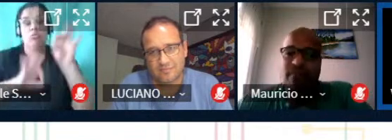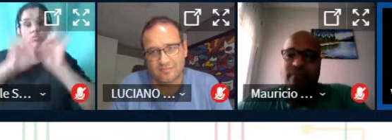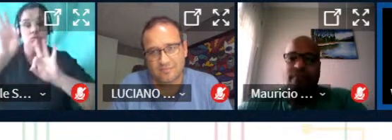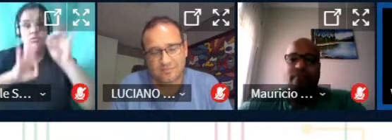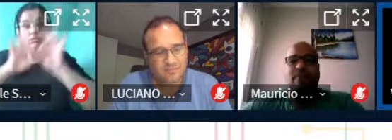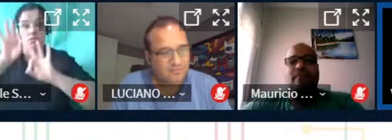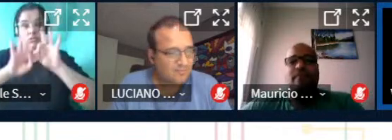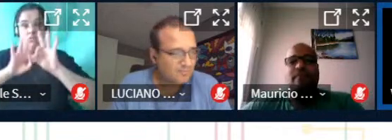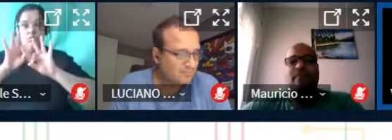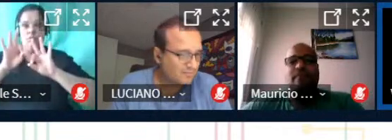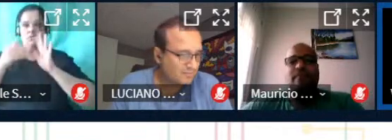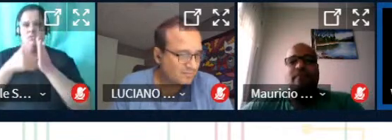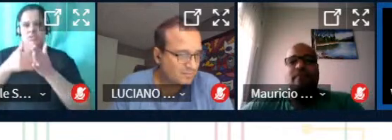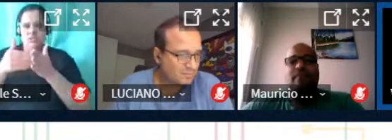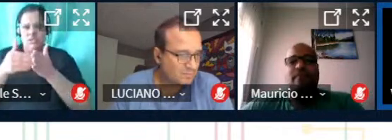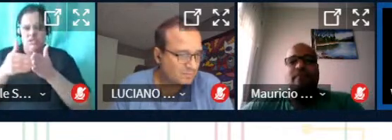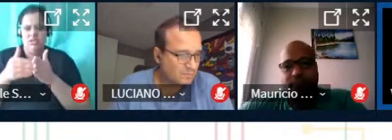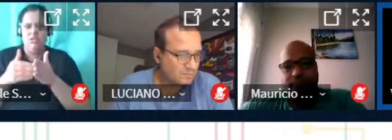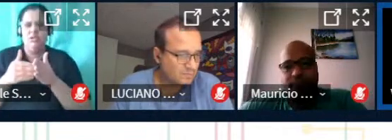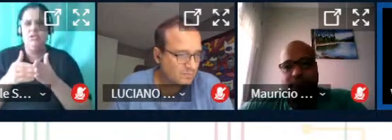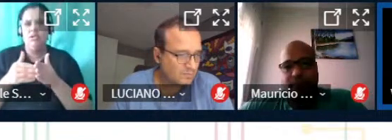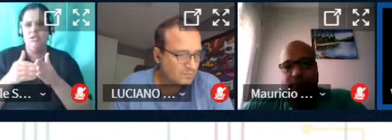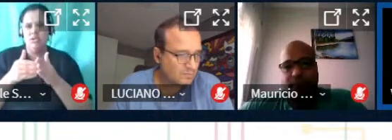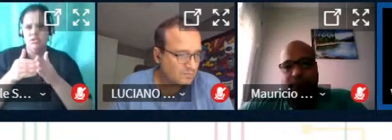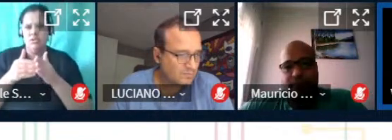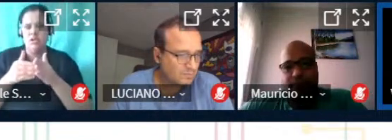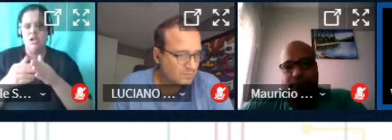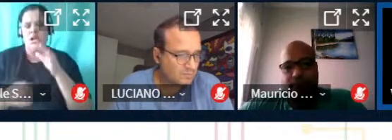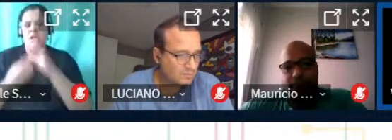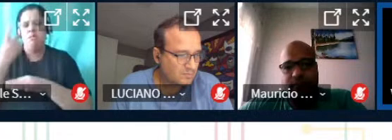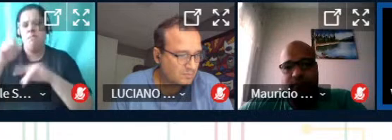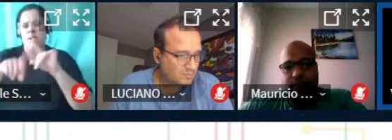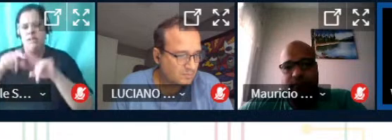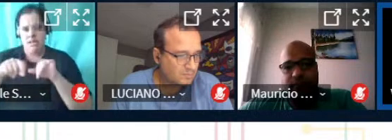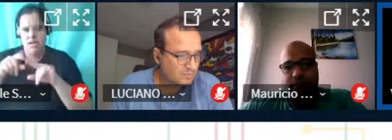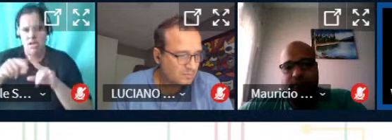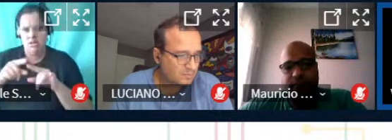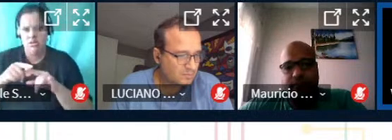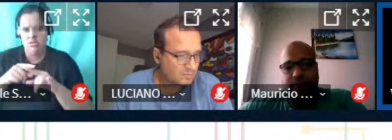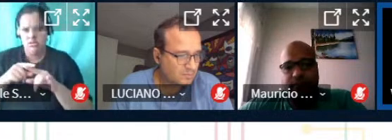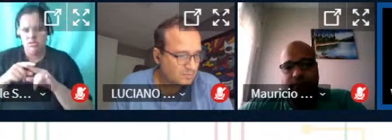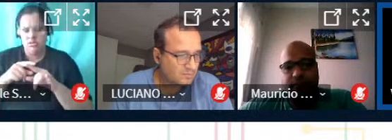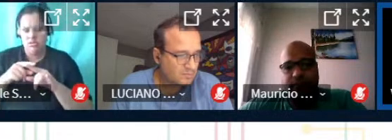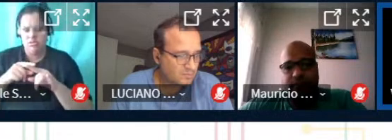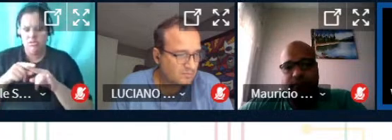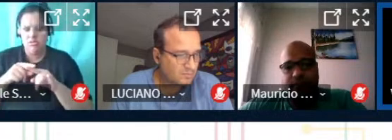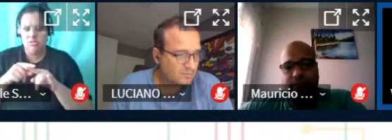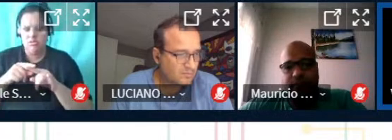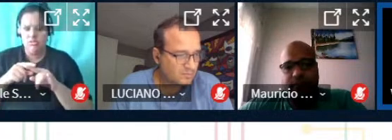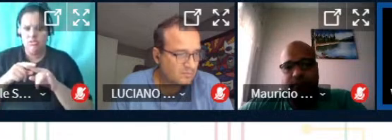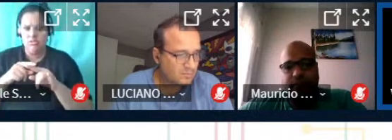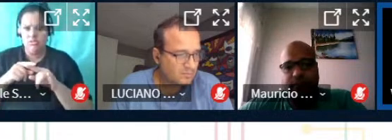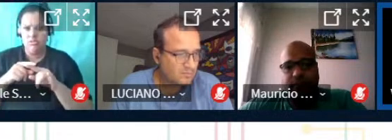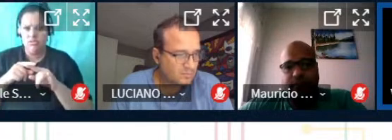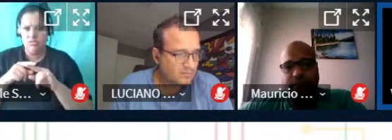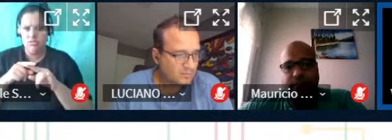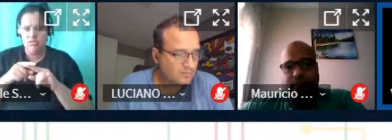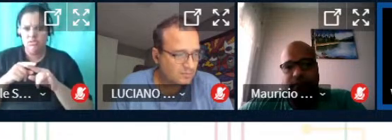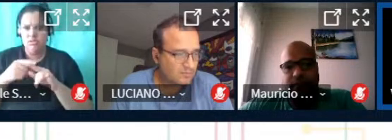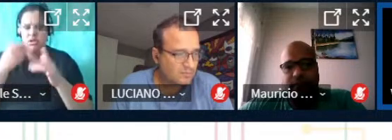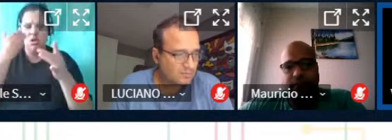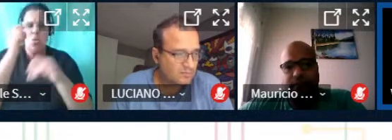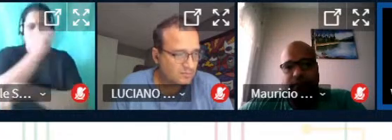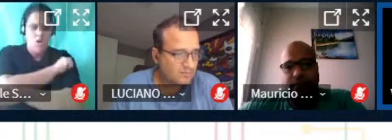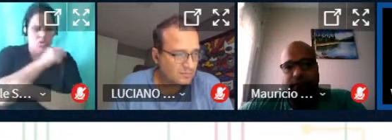começamos a trabalhar em cima desses pontos para fechar essas laças com que o estudante que está entrando não